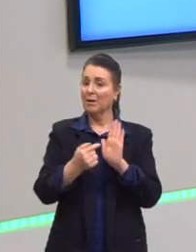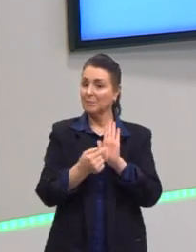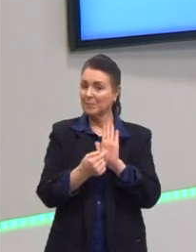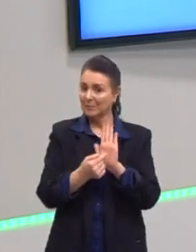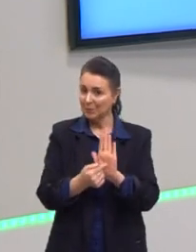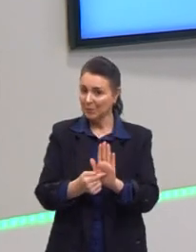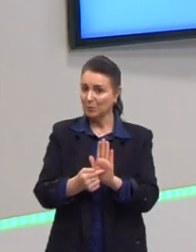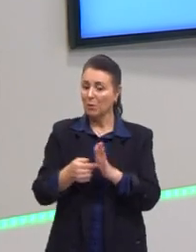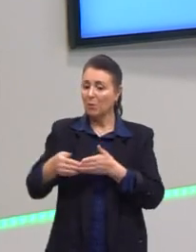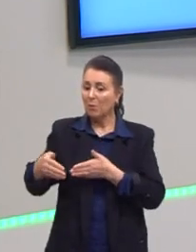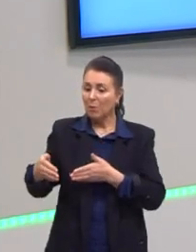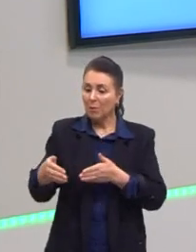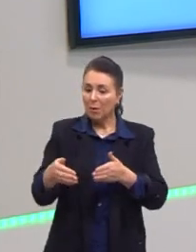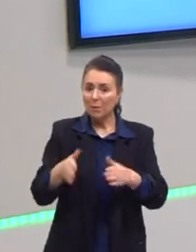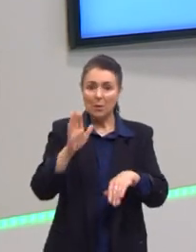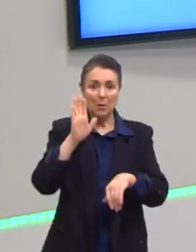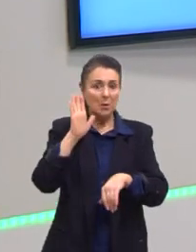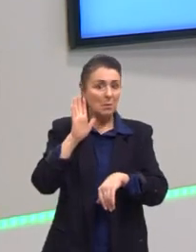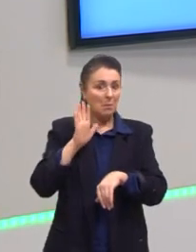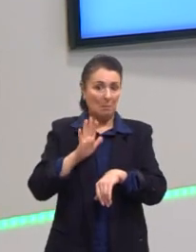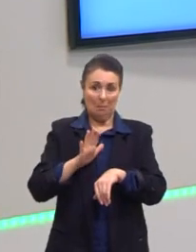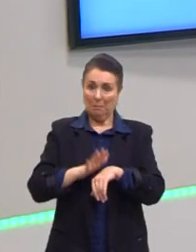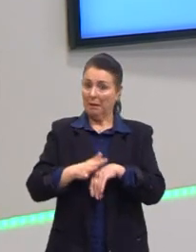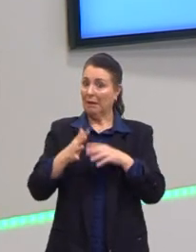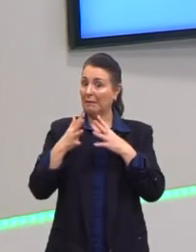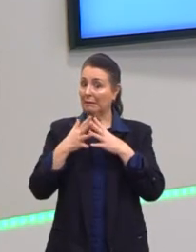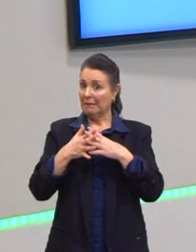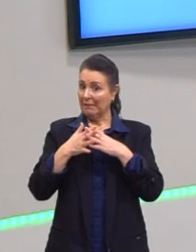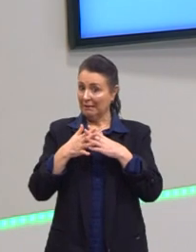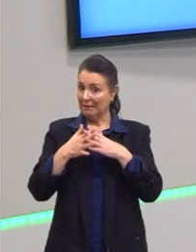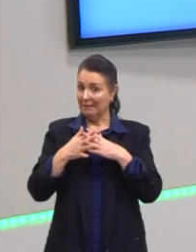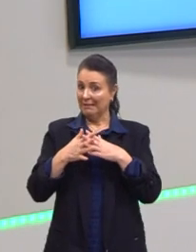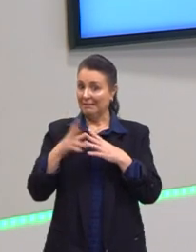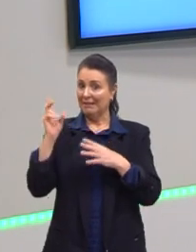complicado, ou talvez o caminho que vocês não fossem pensar aí.